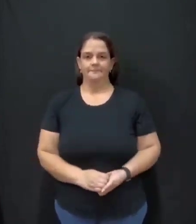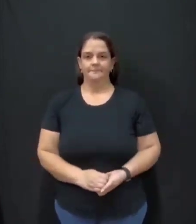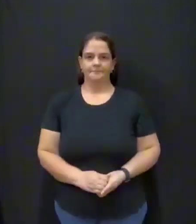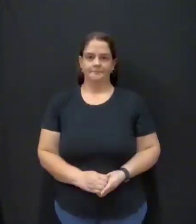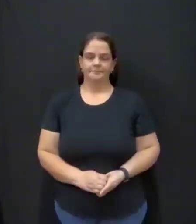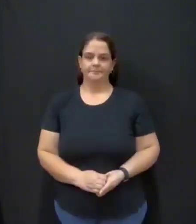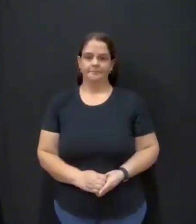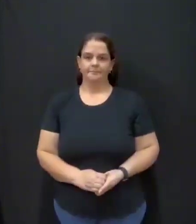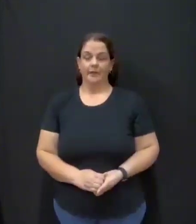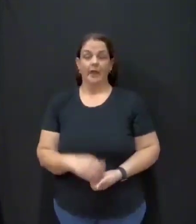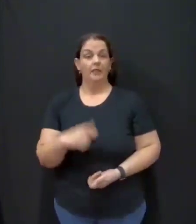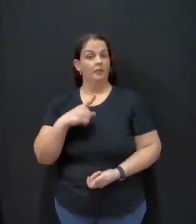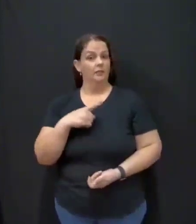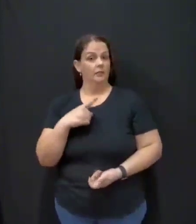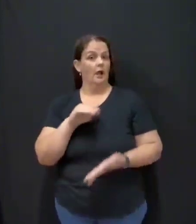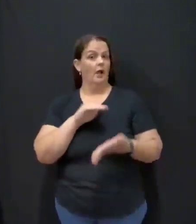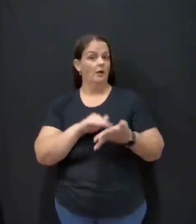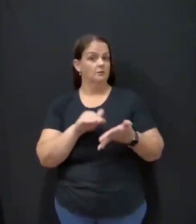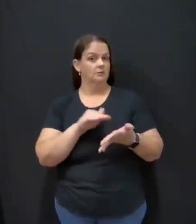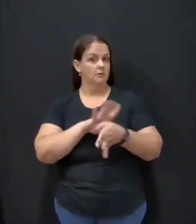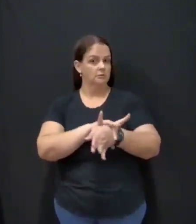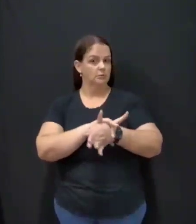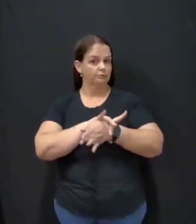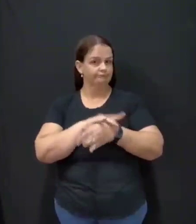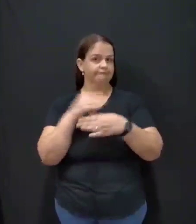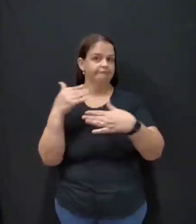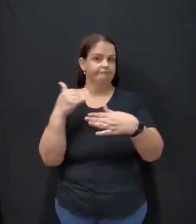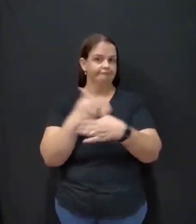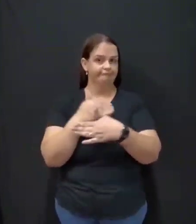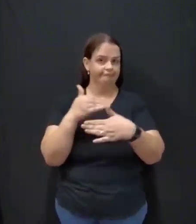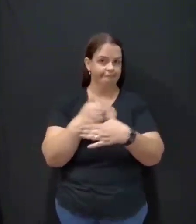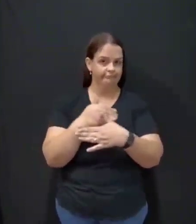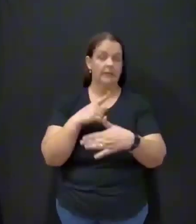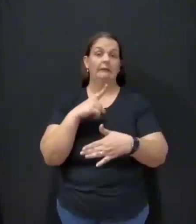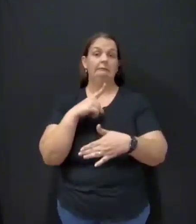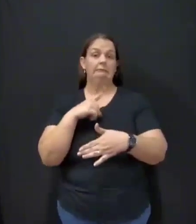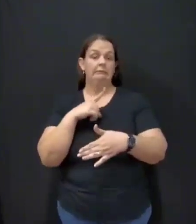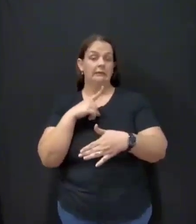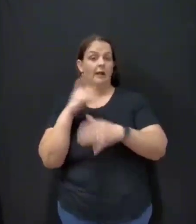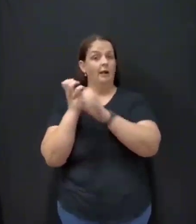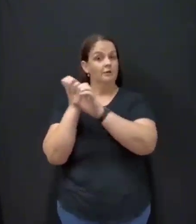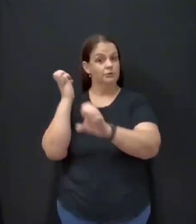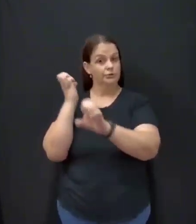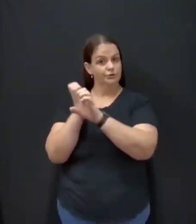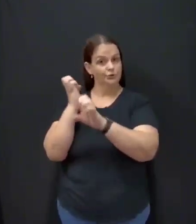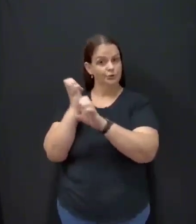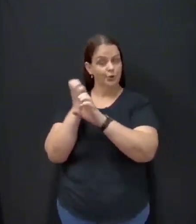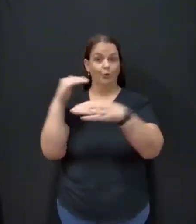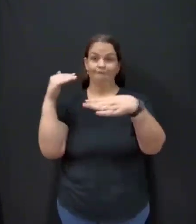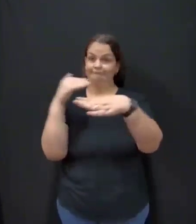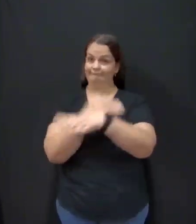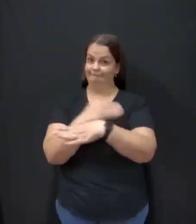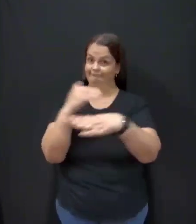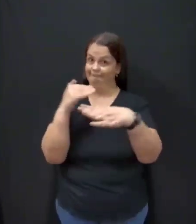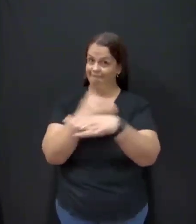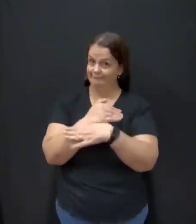Existe secretário de Segurança e Trânsito, existe engenheiro de tráfego,